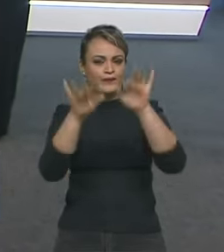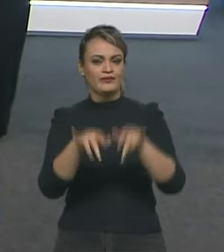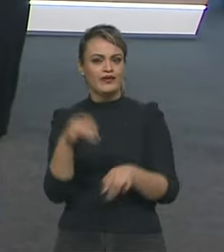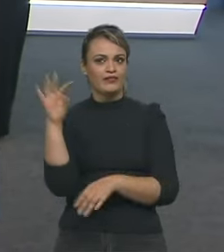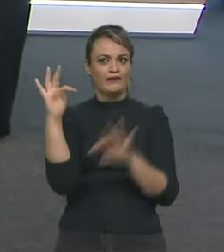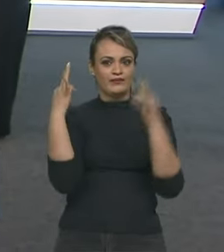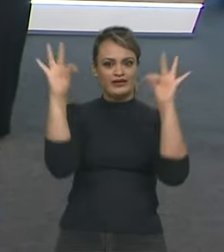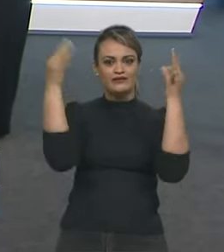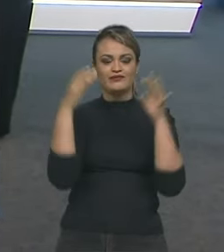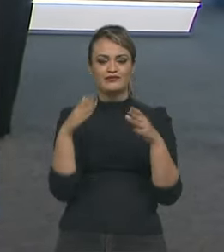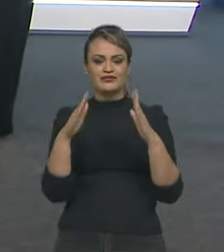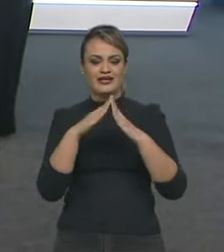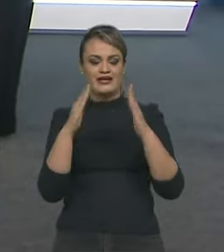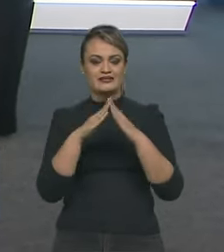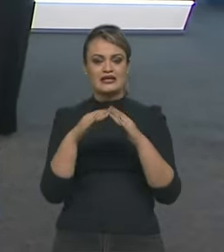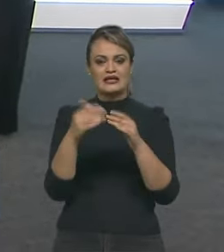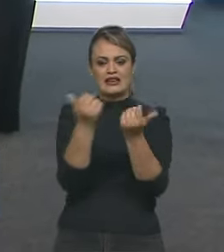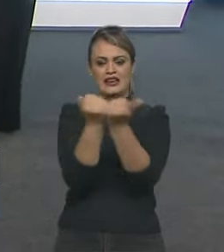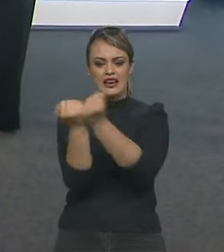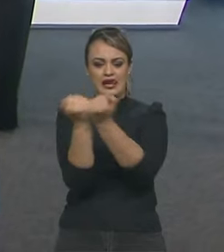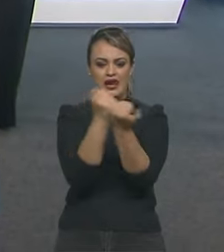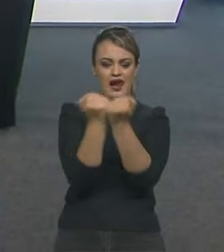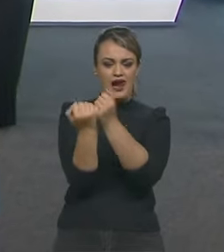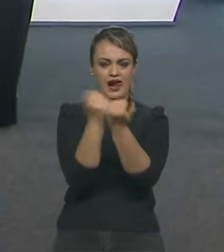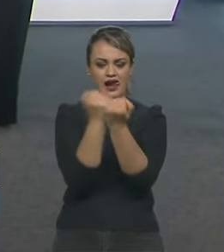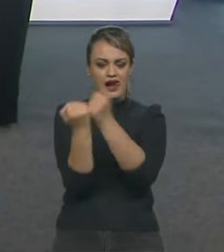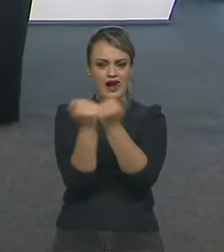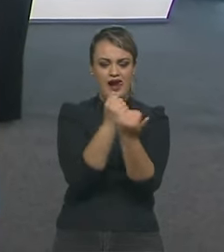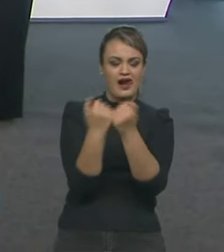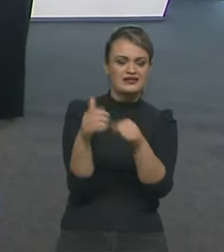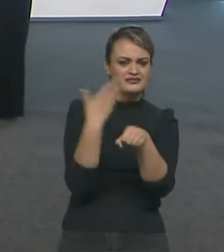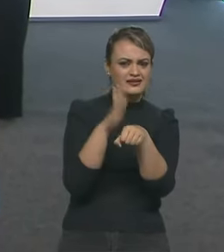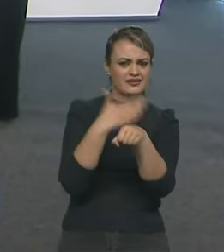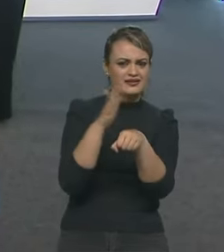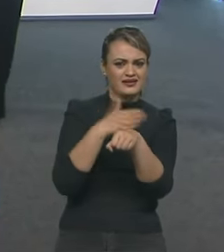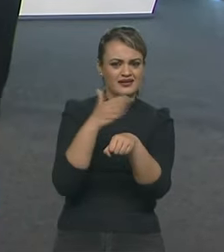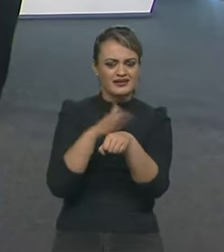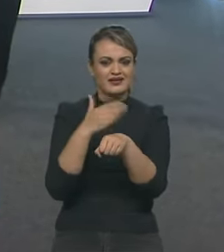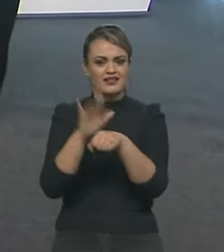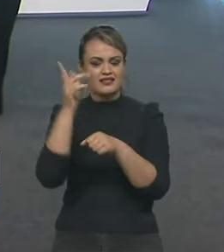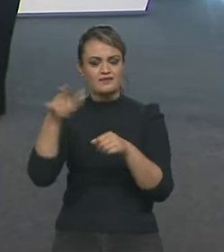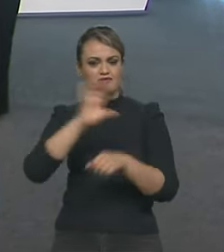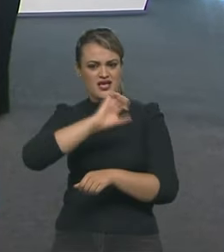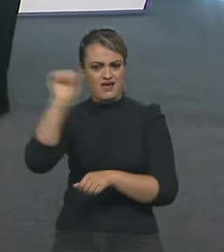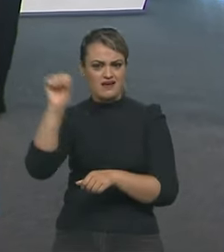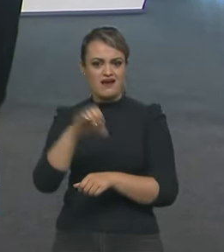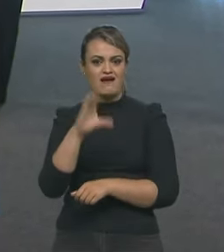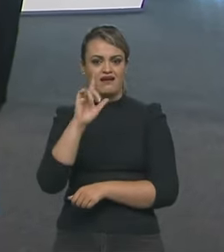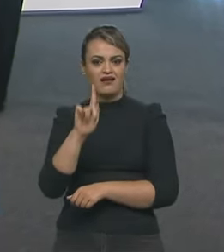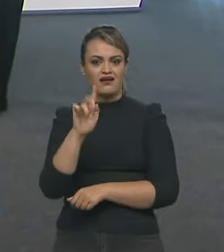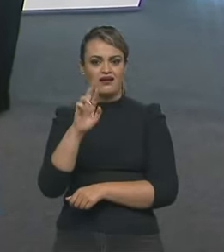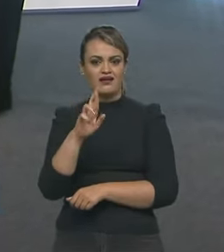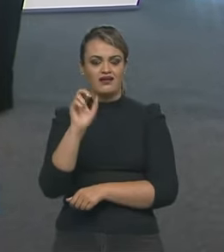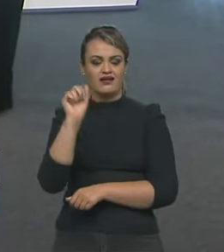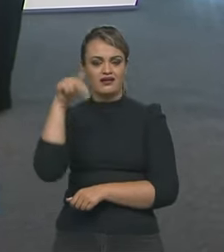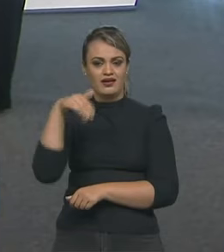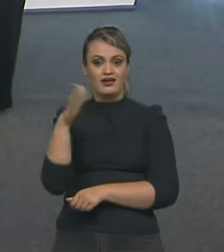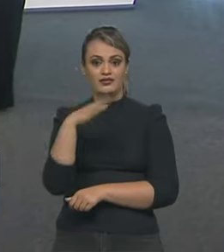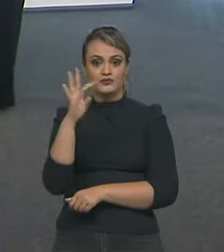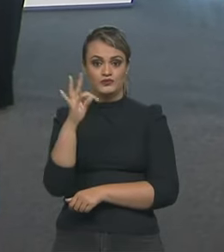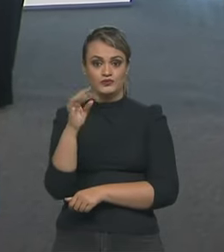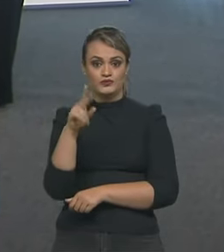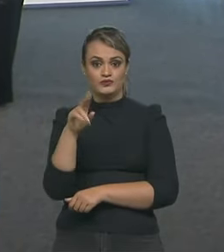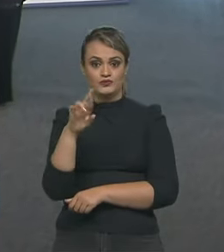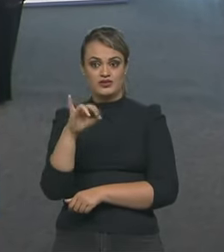geração. A gente tem jogadores de videogame, como o Gran Turismo, que são chamados, né, depois de vencer o Gran Turismo, para correr nas pistas de